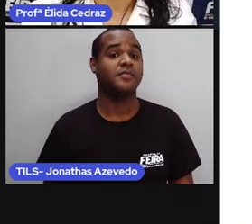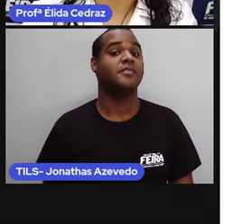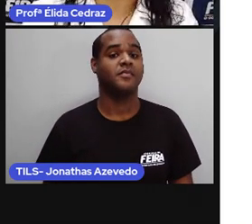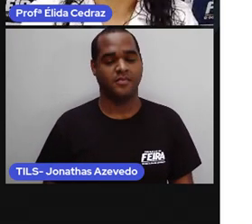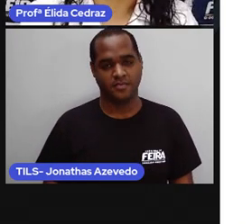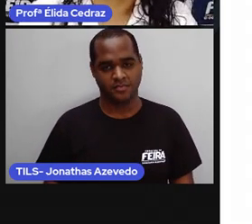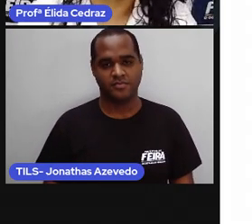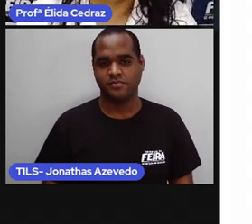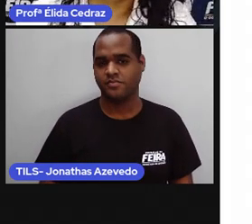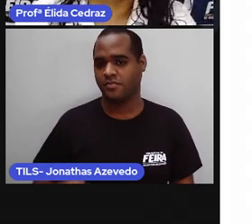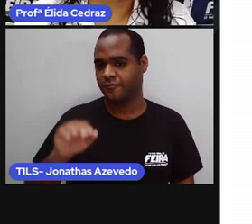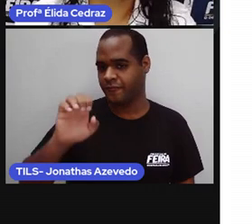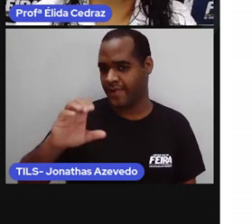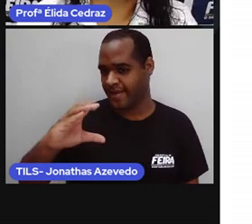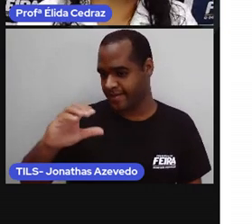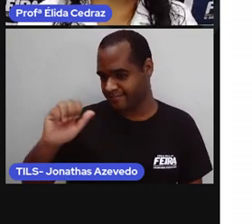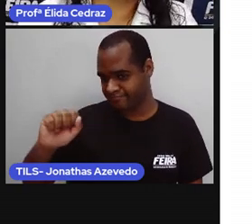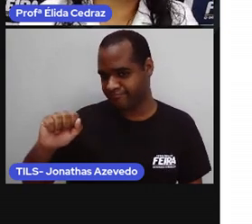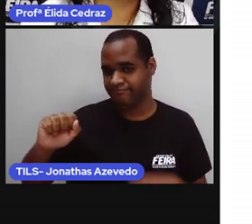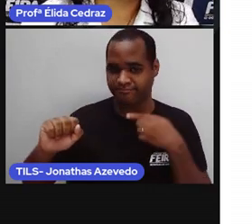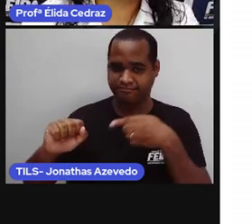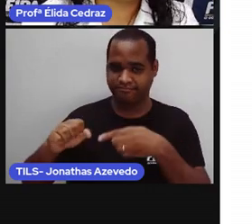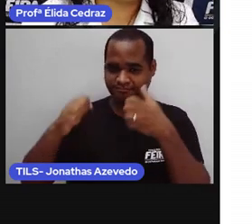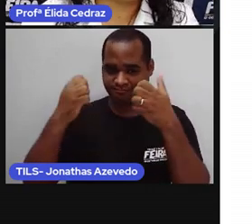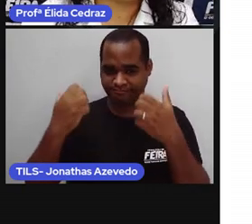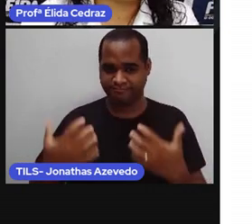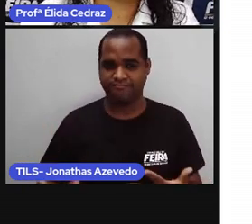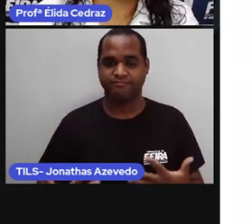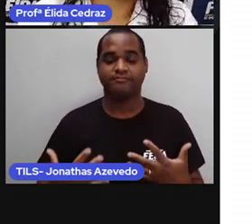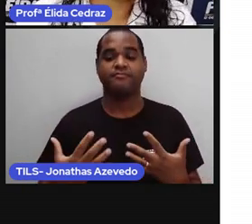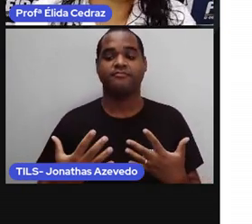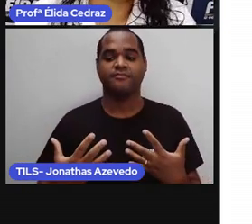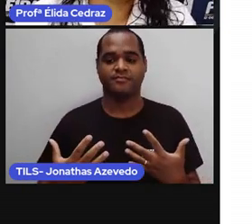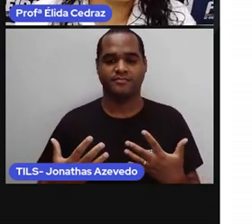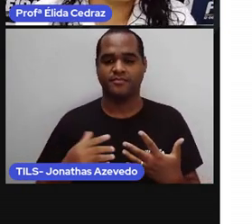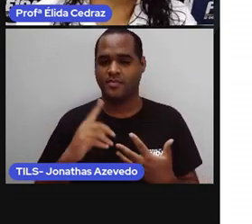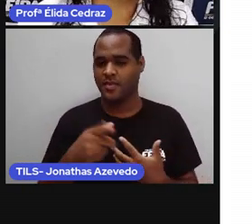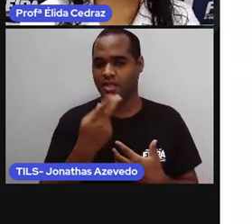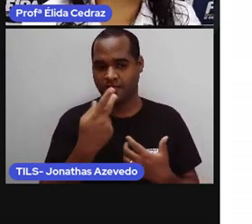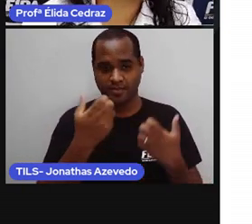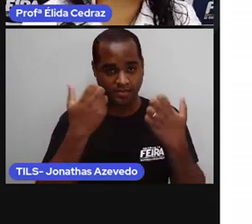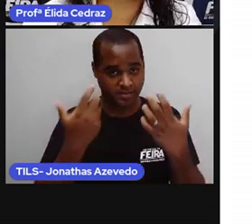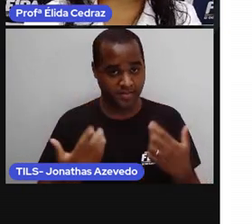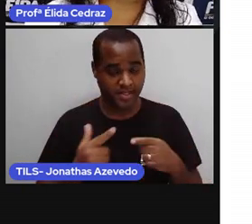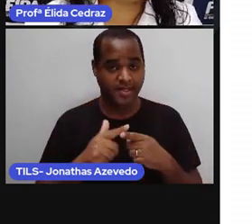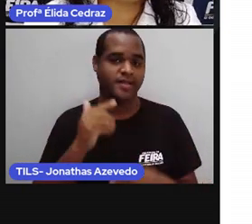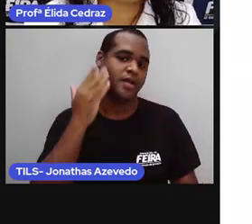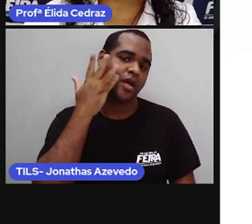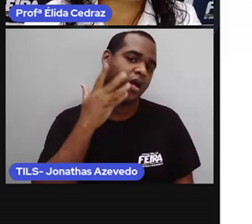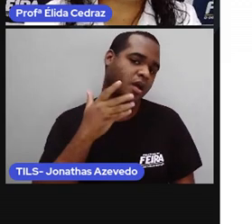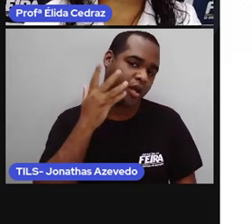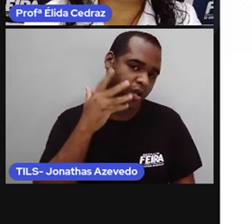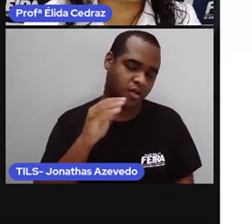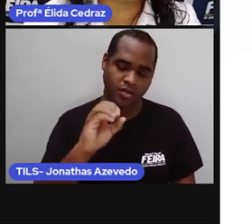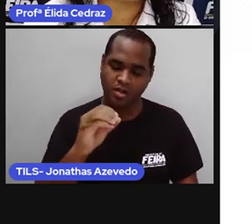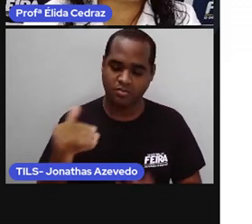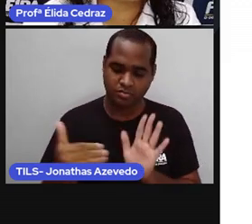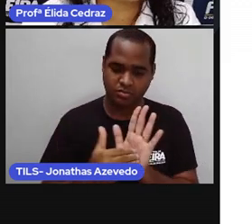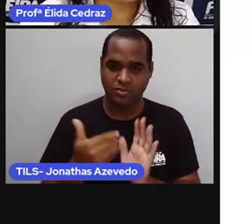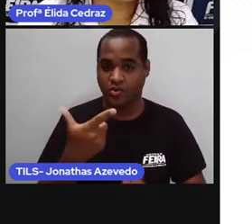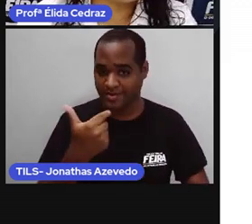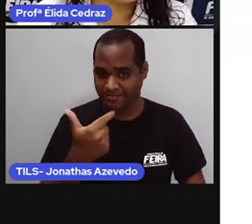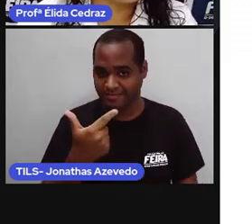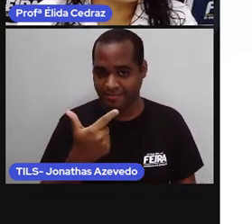O Estatuto da Criança e do Adolescente, ECA, diz que criança é de 0 a